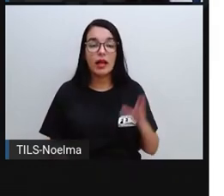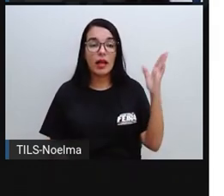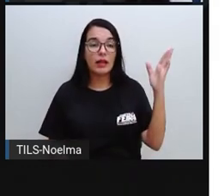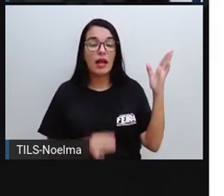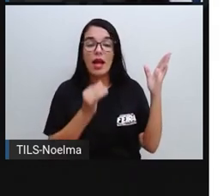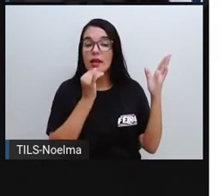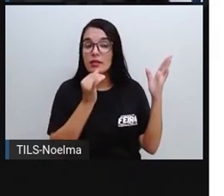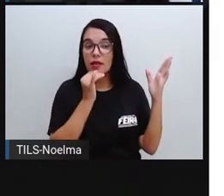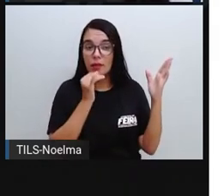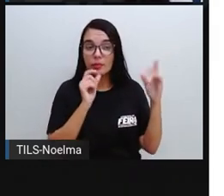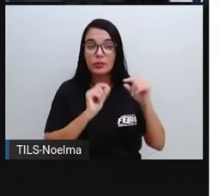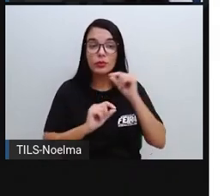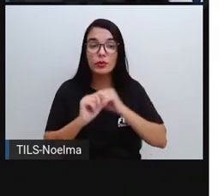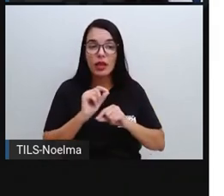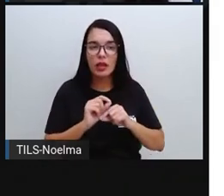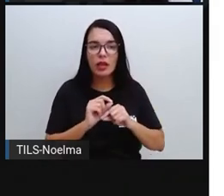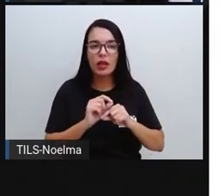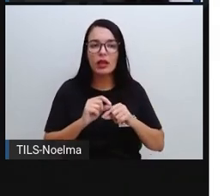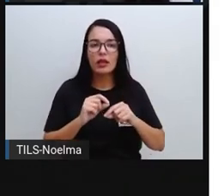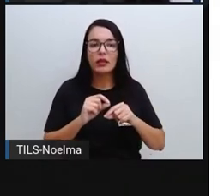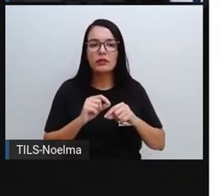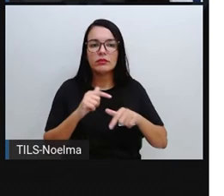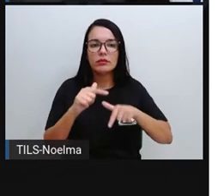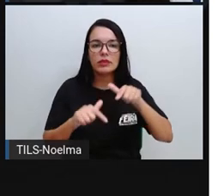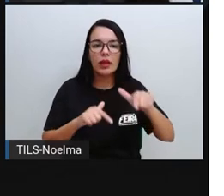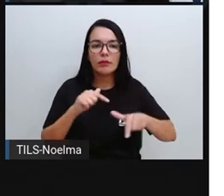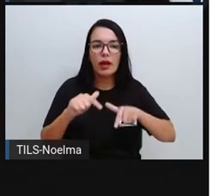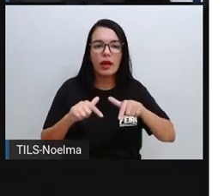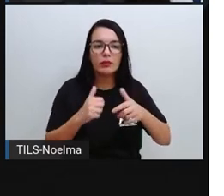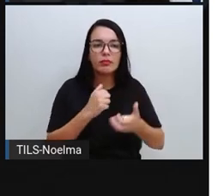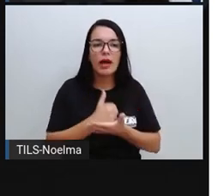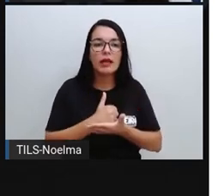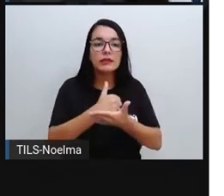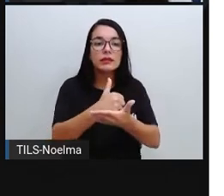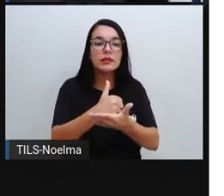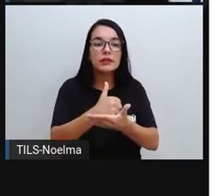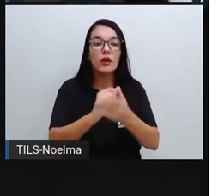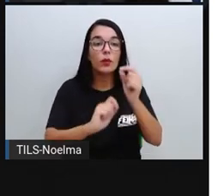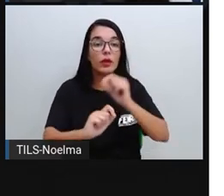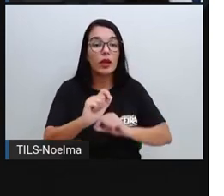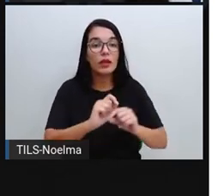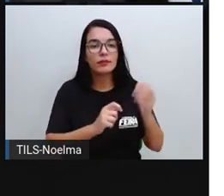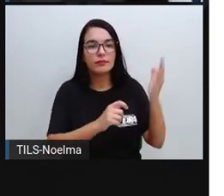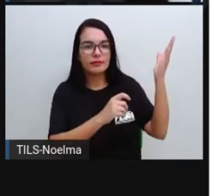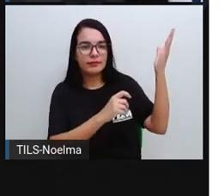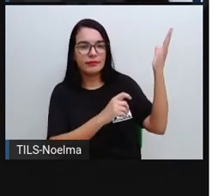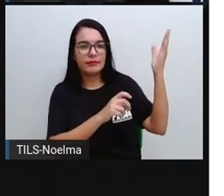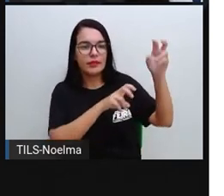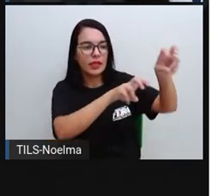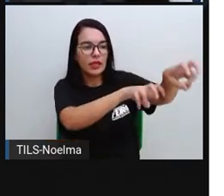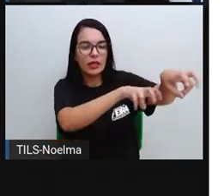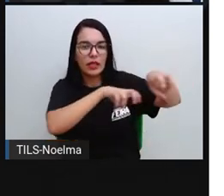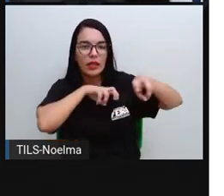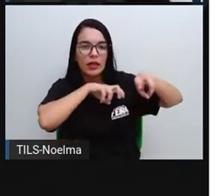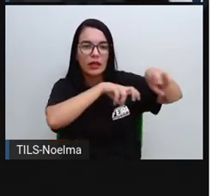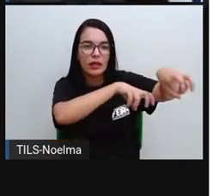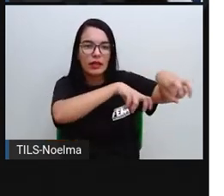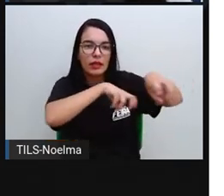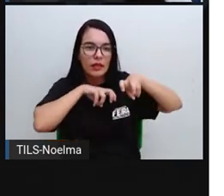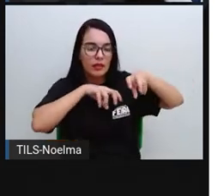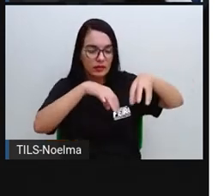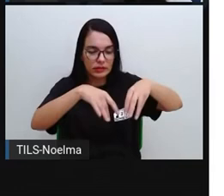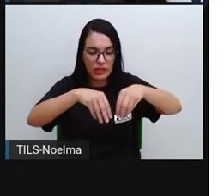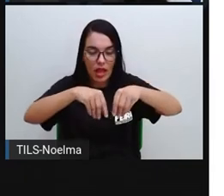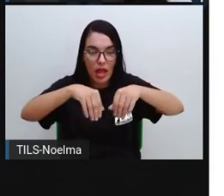E aí, são exemplos desse tipo de atividade. A agricultura, que é a atividade de cultivar, né? O solo para a produção de